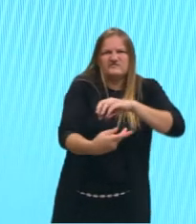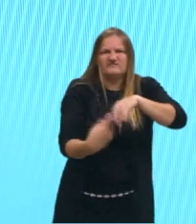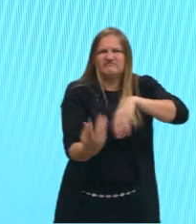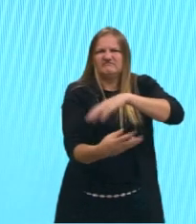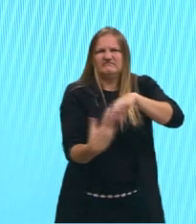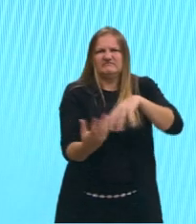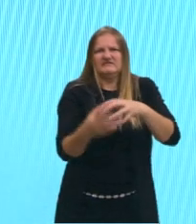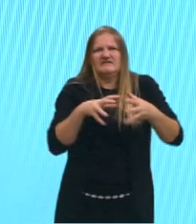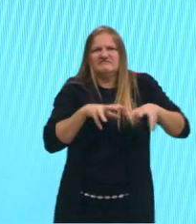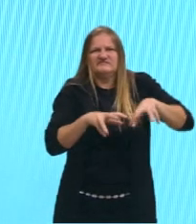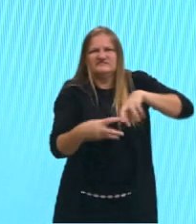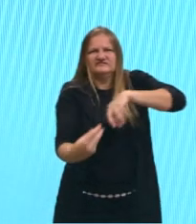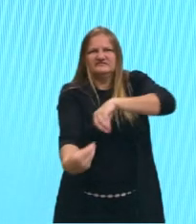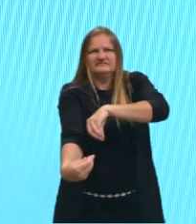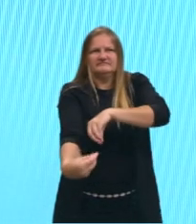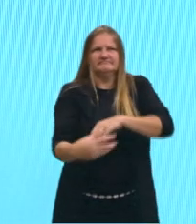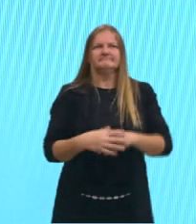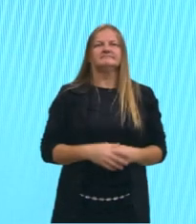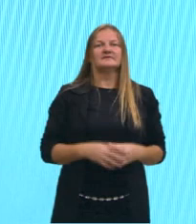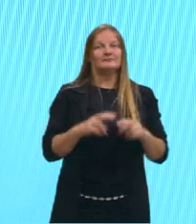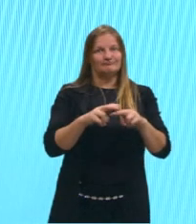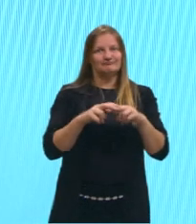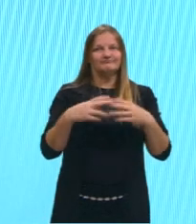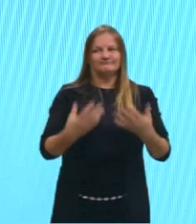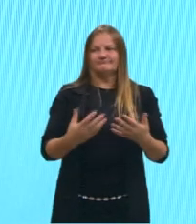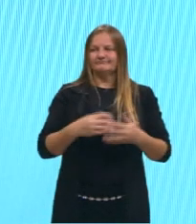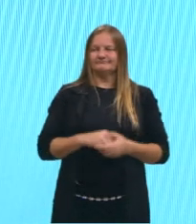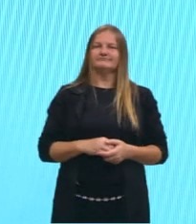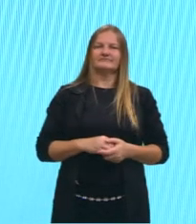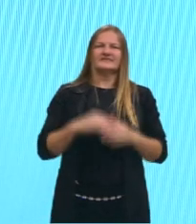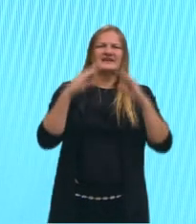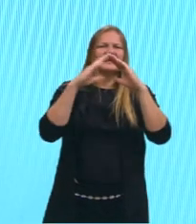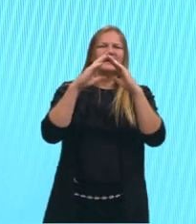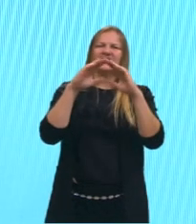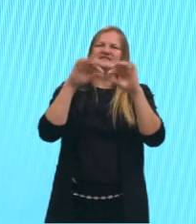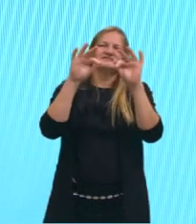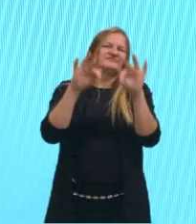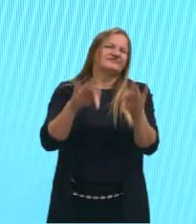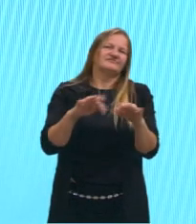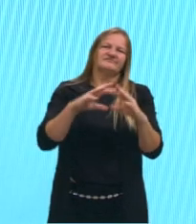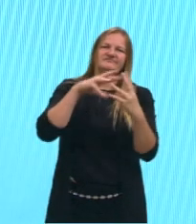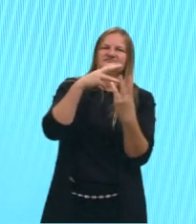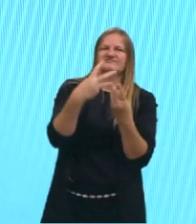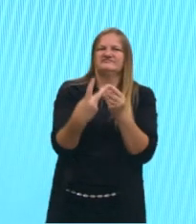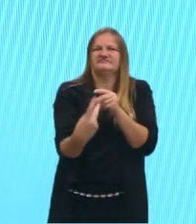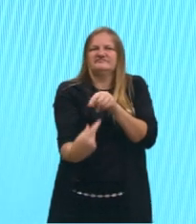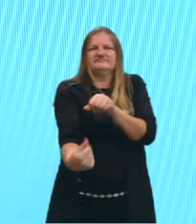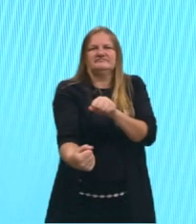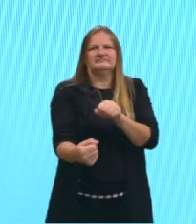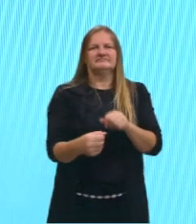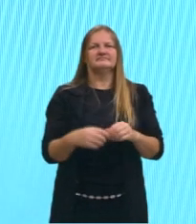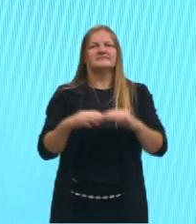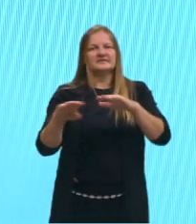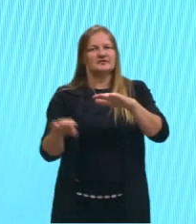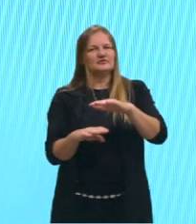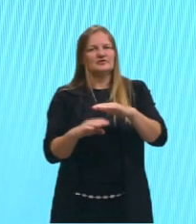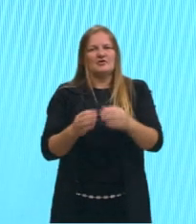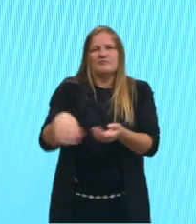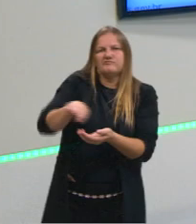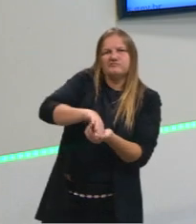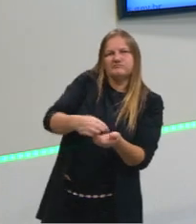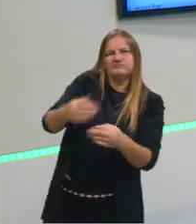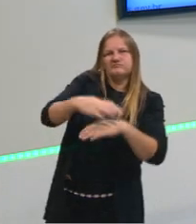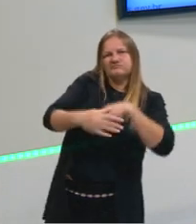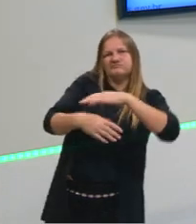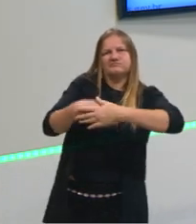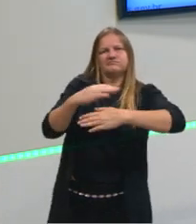né, lomba abaixo, né, literalmente. E aí as casinhas, né, que estão em cima também vão e as que estão embaixo são soterradas, tá, gurizada?